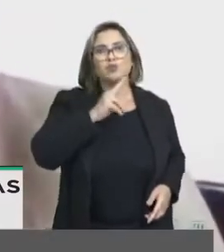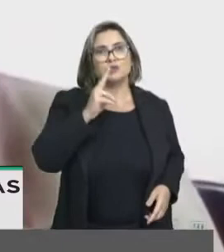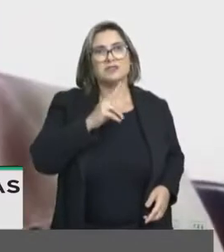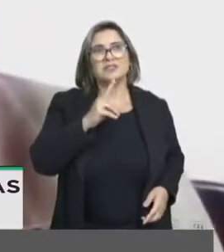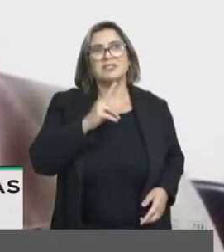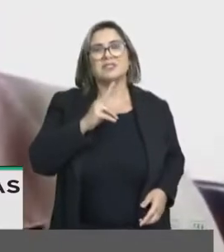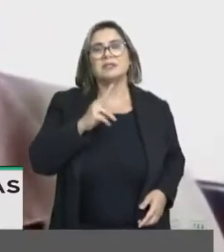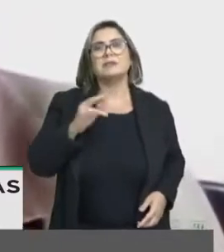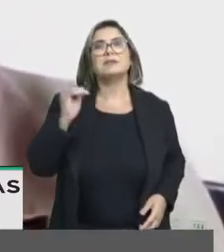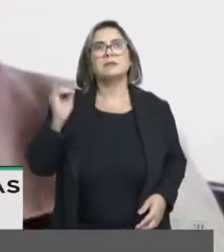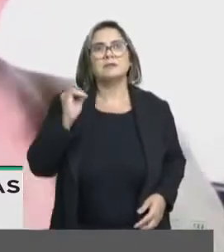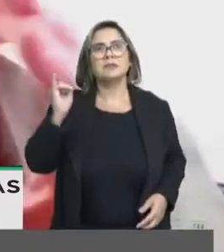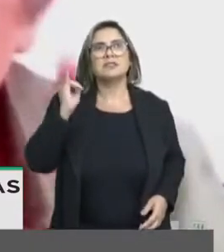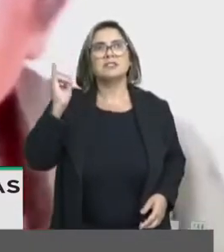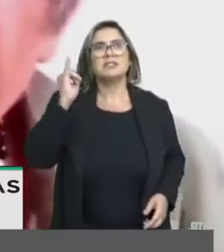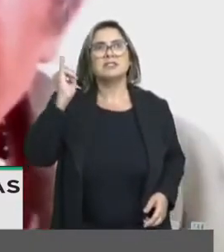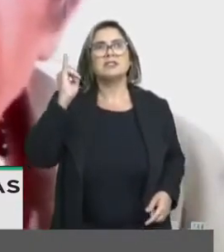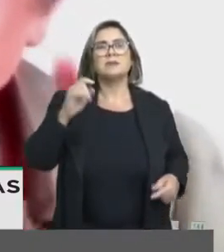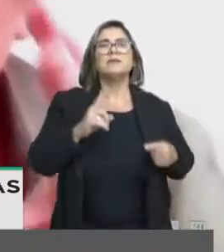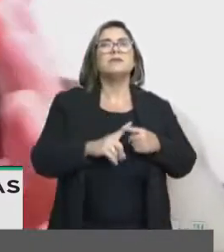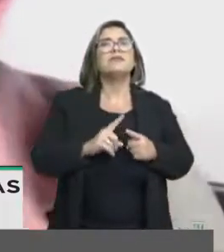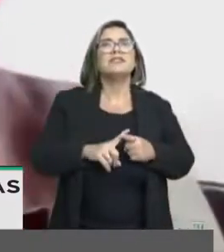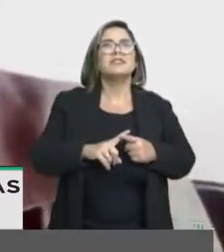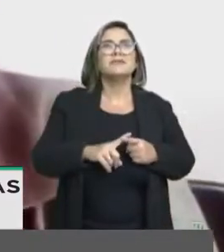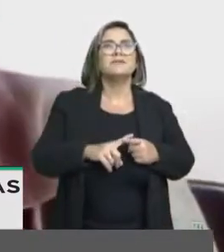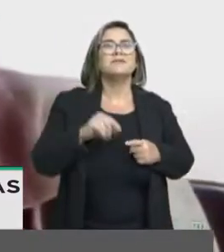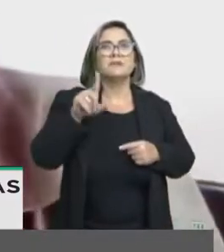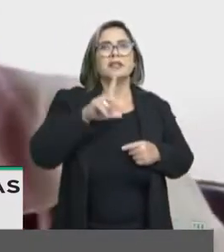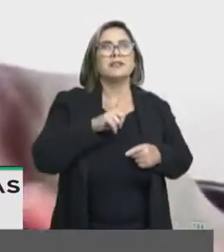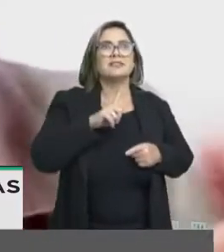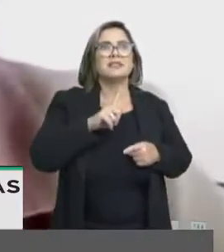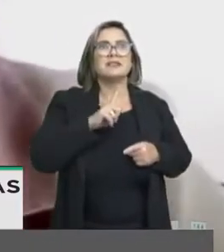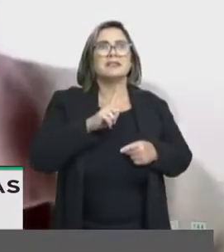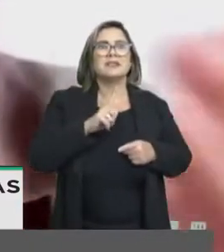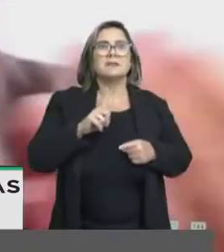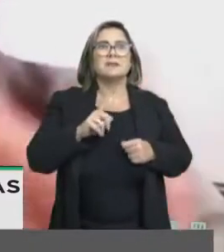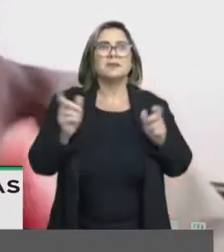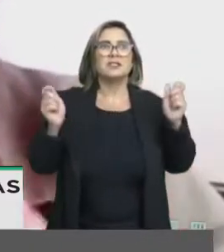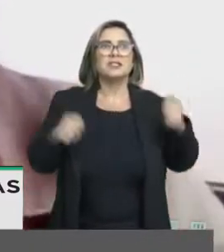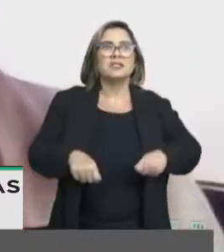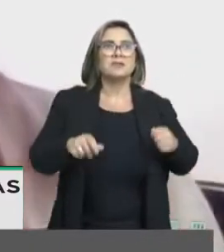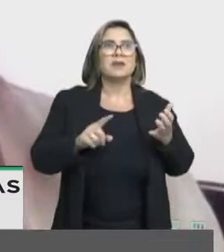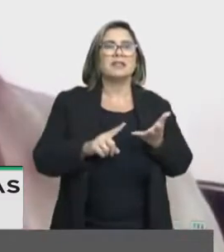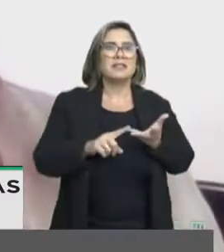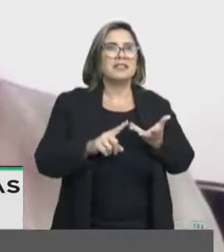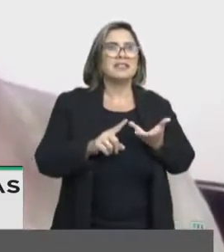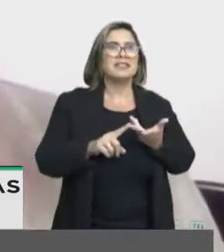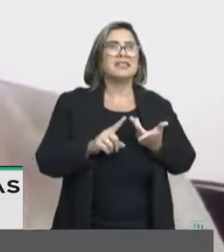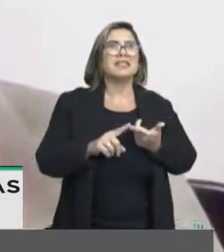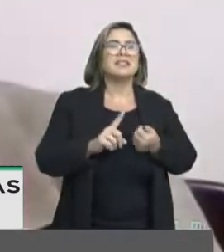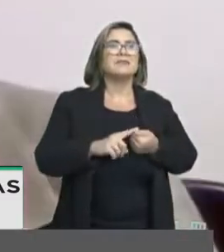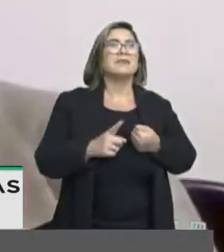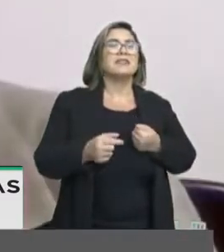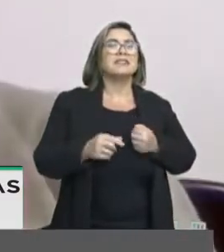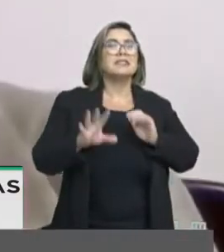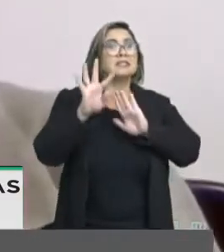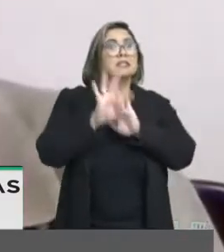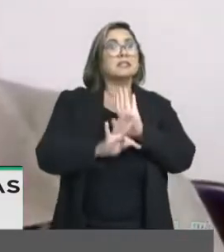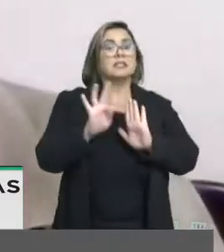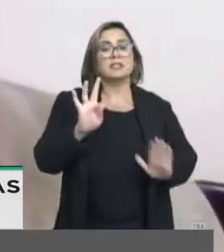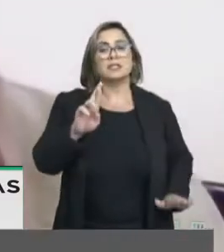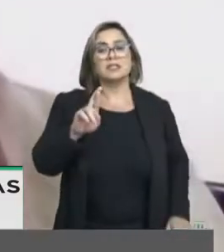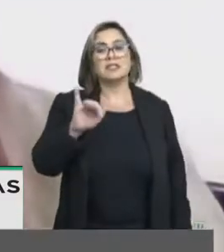e relevância. Então, por que, se você tem toda a possibilidade, ou inúmeras possibilidades tributárias,